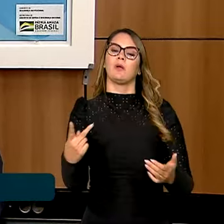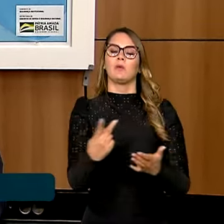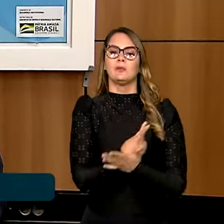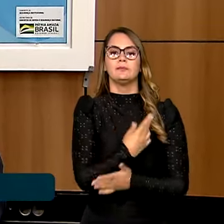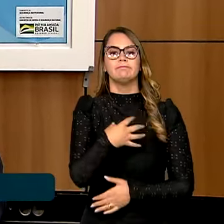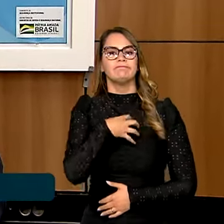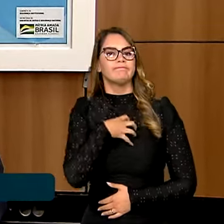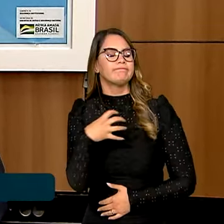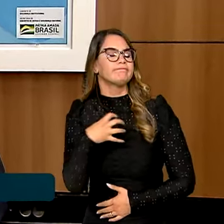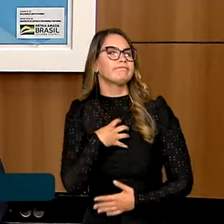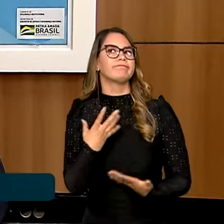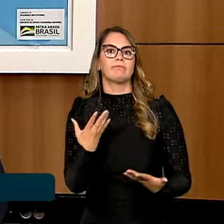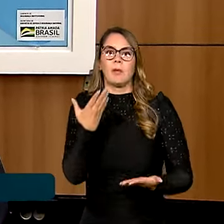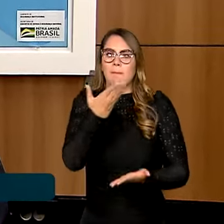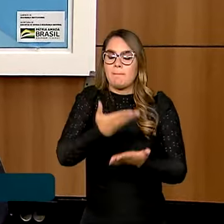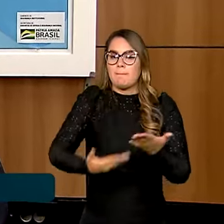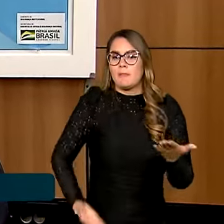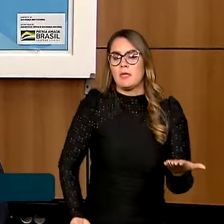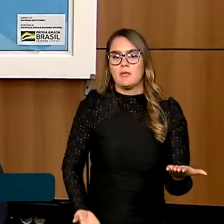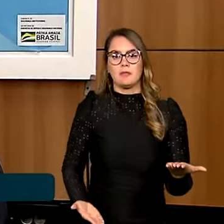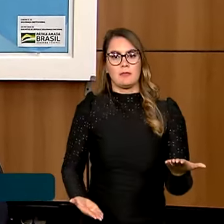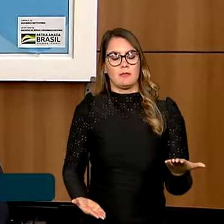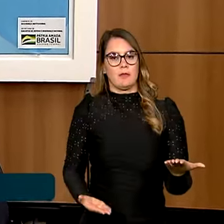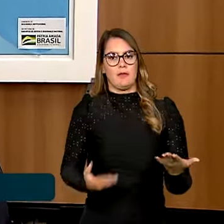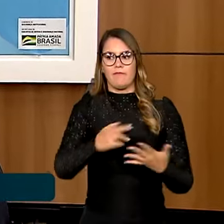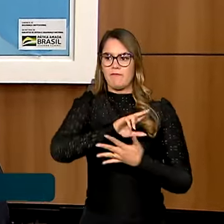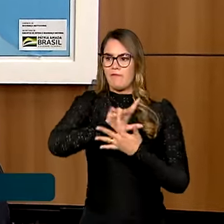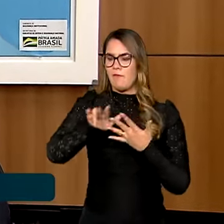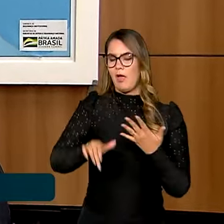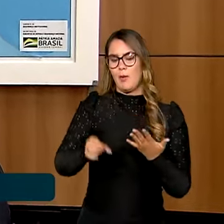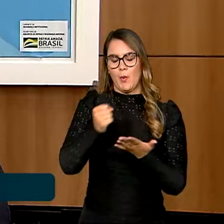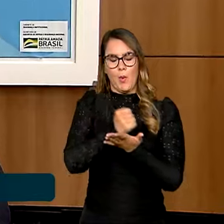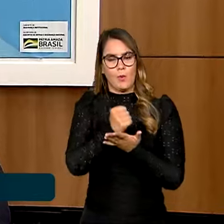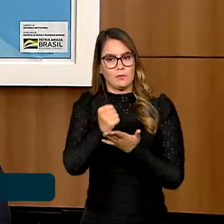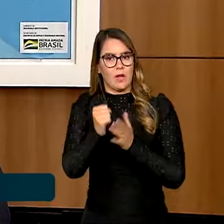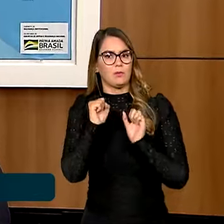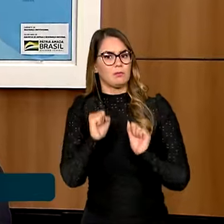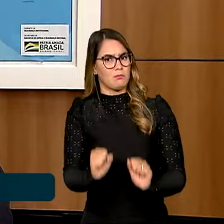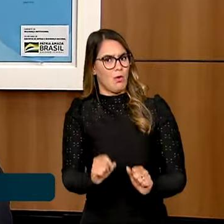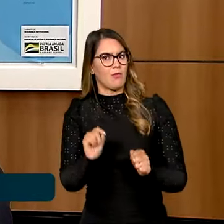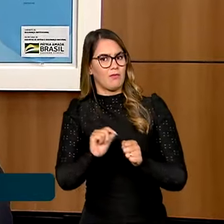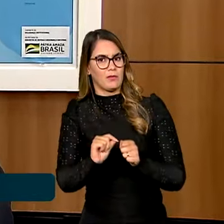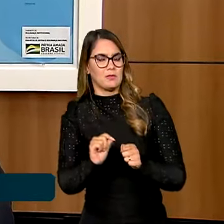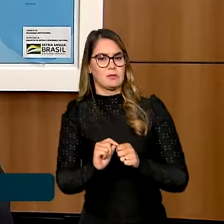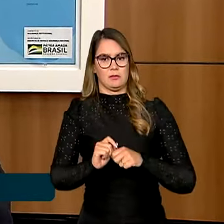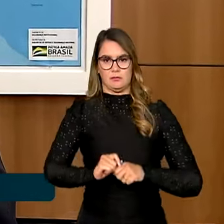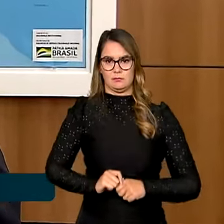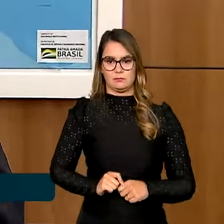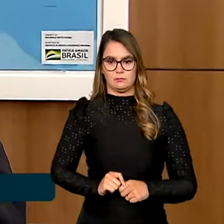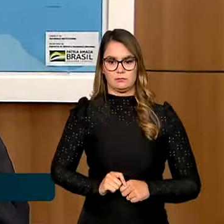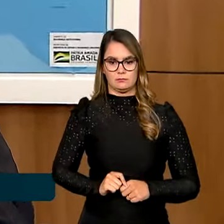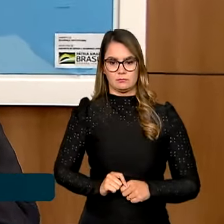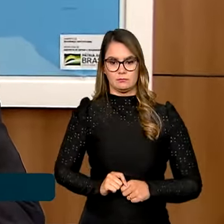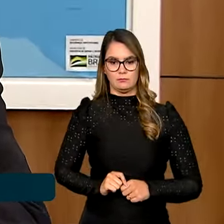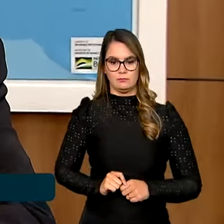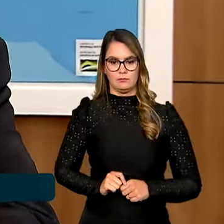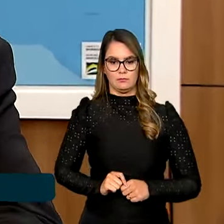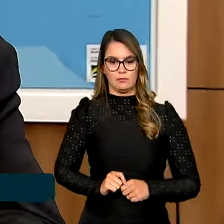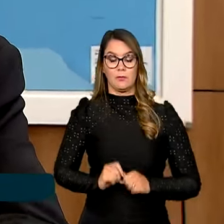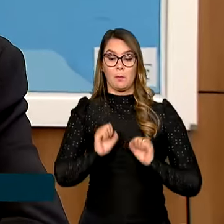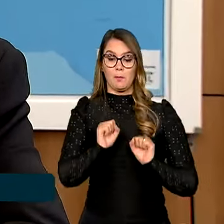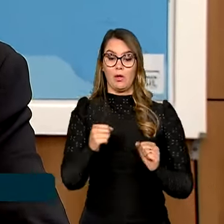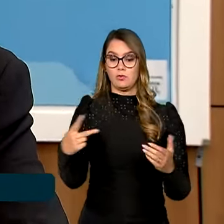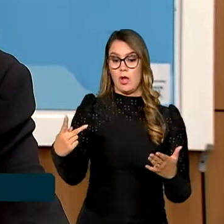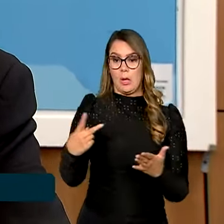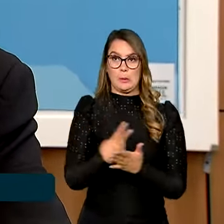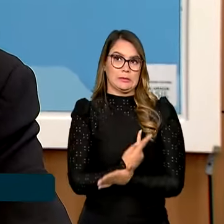condição de você perder a condição de vários contratos que, eventualmente, você mantém. Ele pode levar à